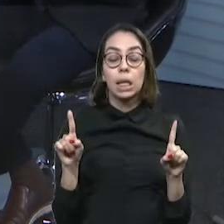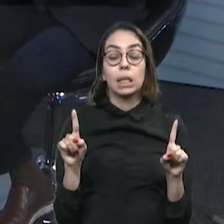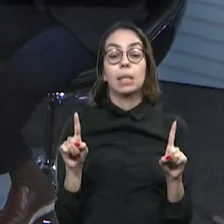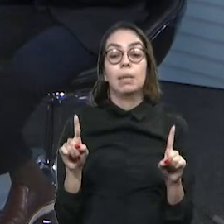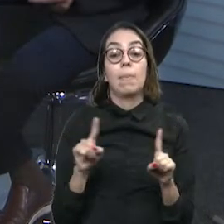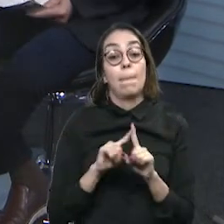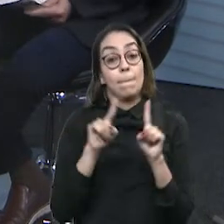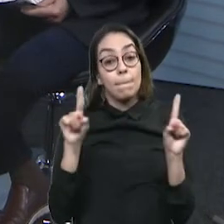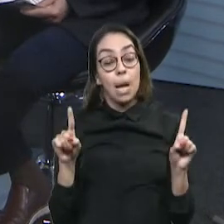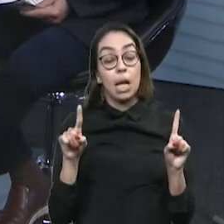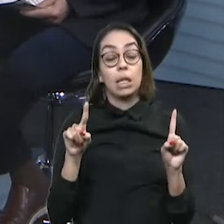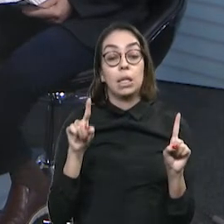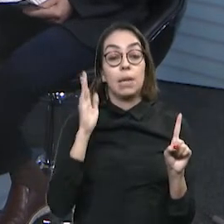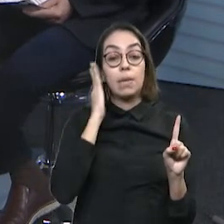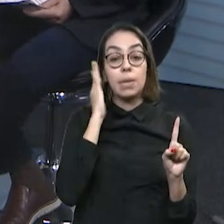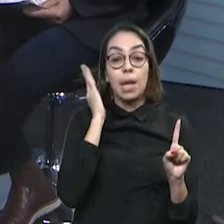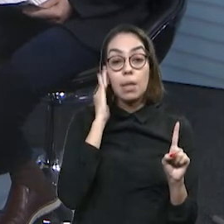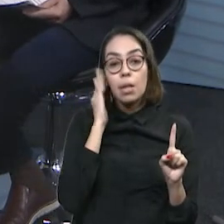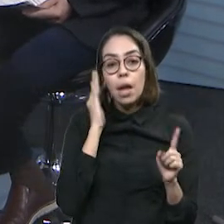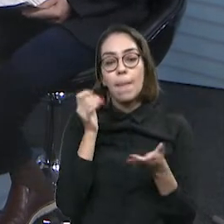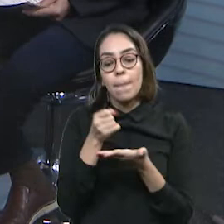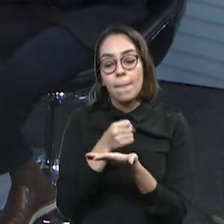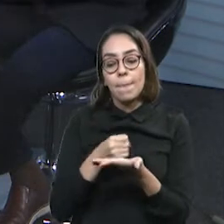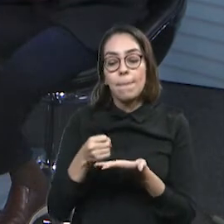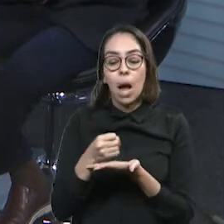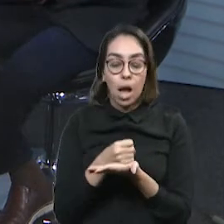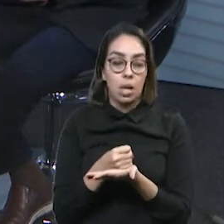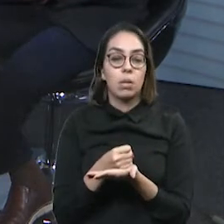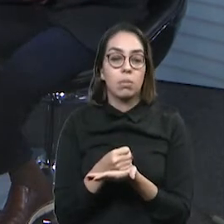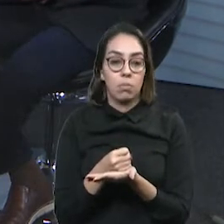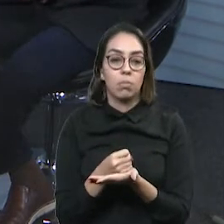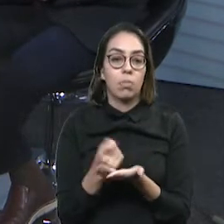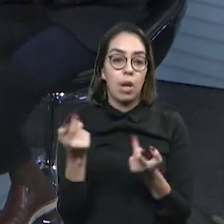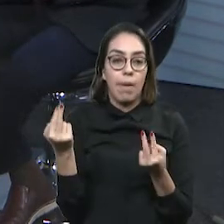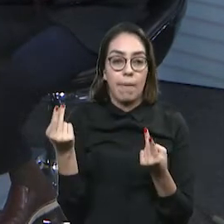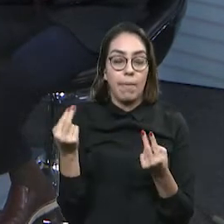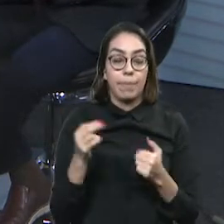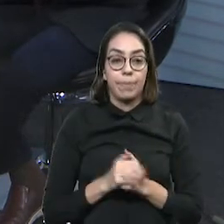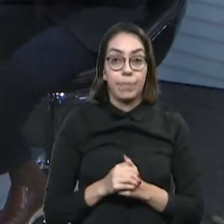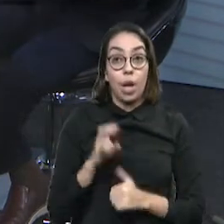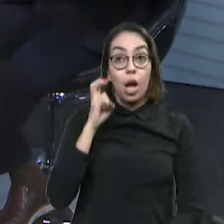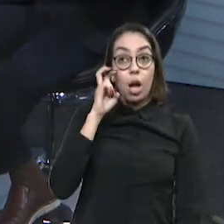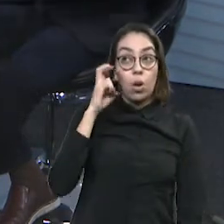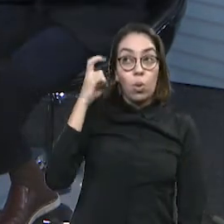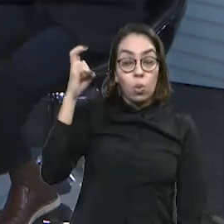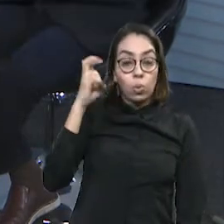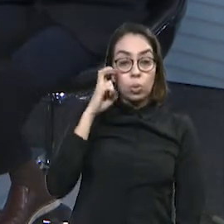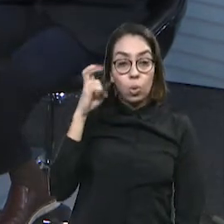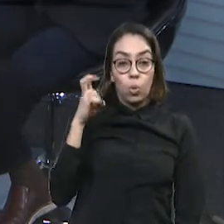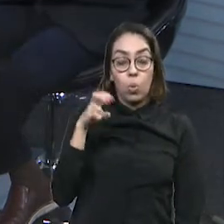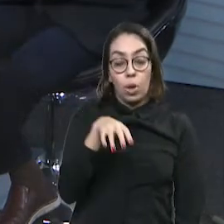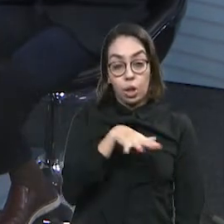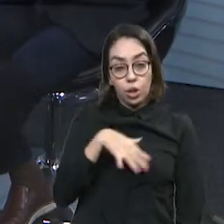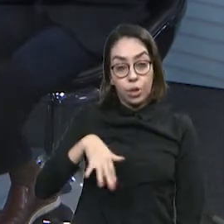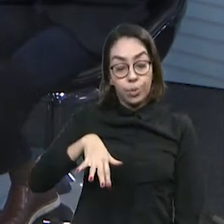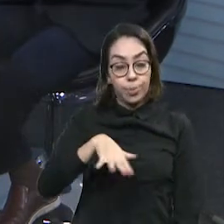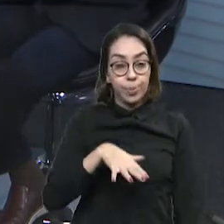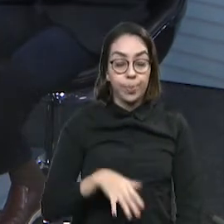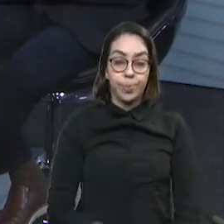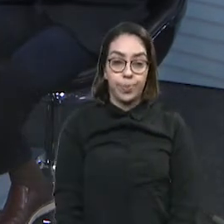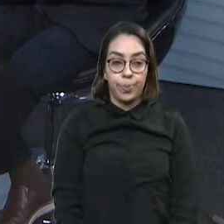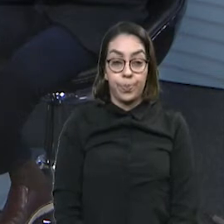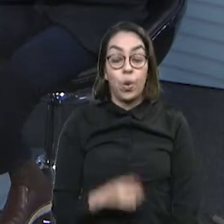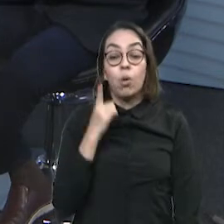os princípios que regem a economia são os mesmos. Você está certíssimo. É a cultura ocidental, economia ocidental. Vejamos, se você